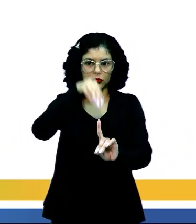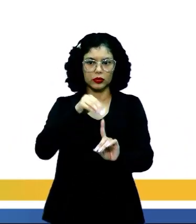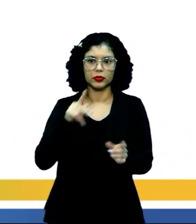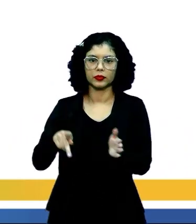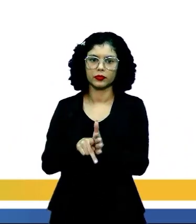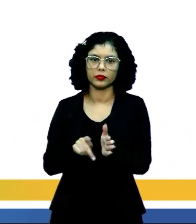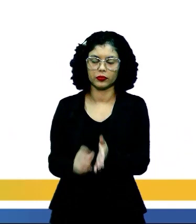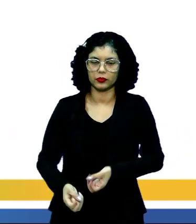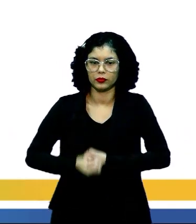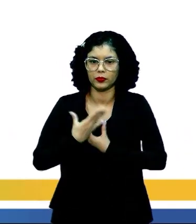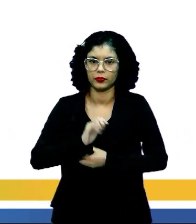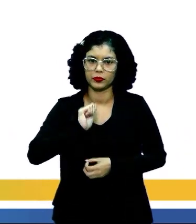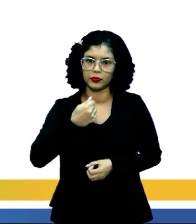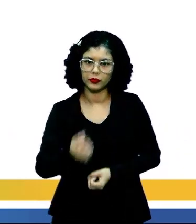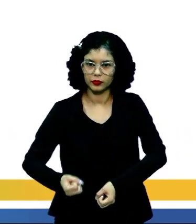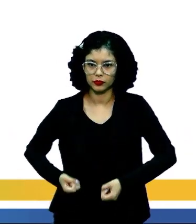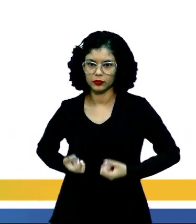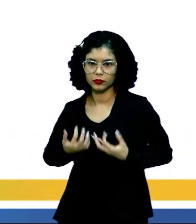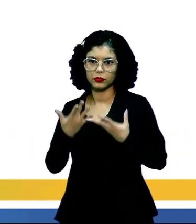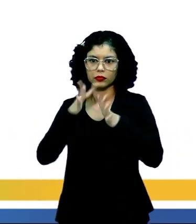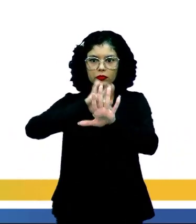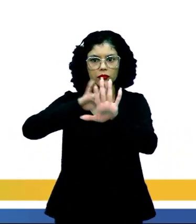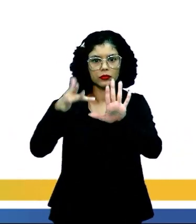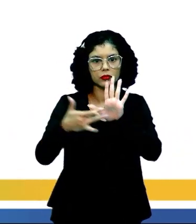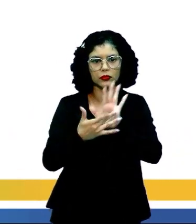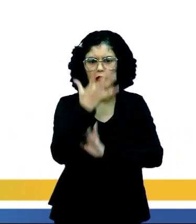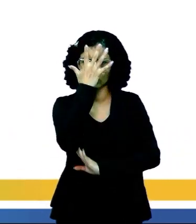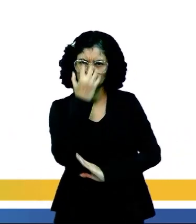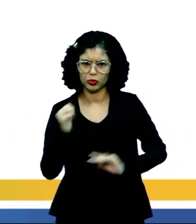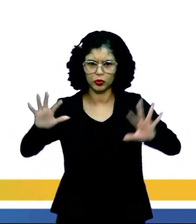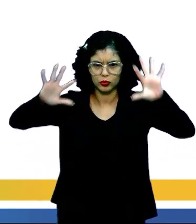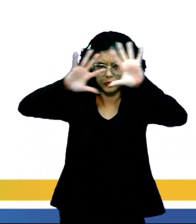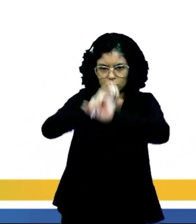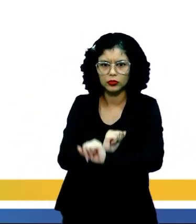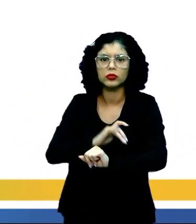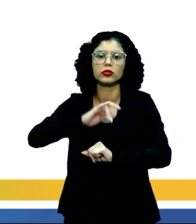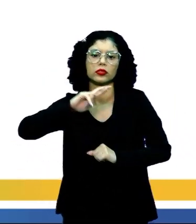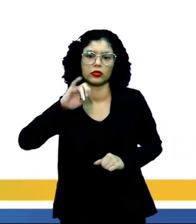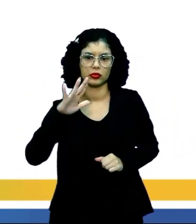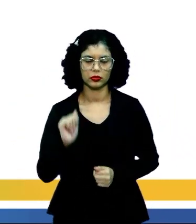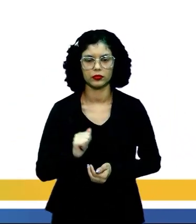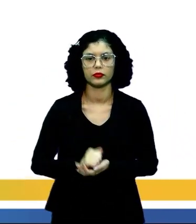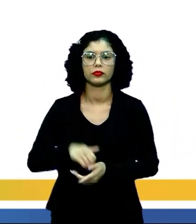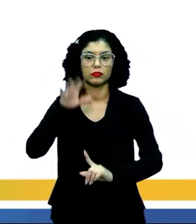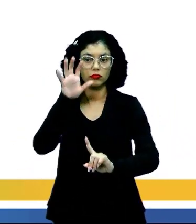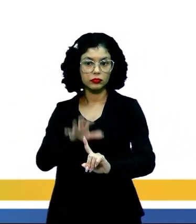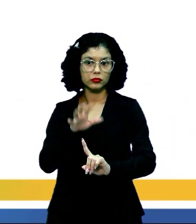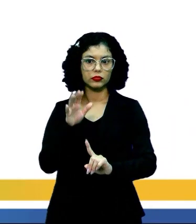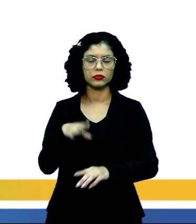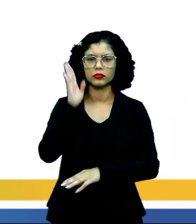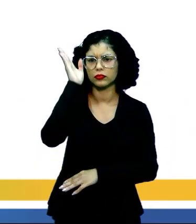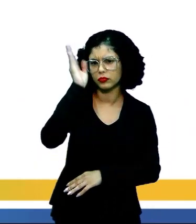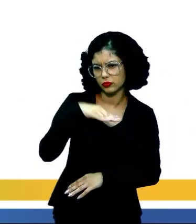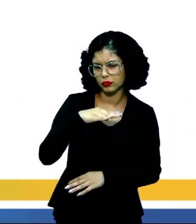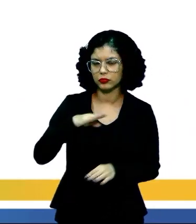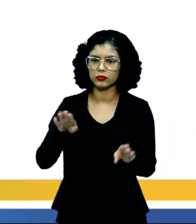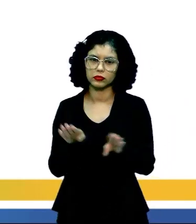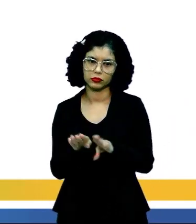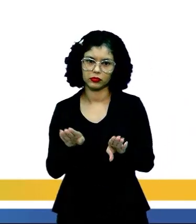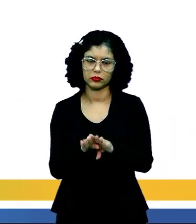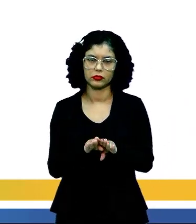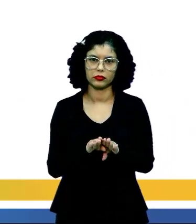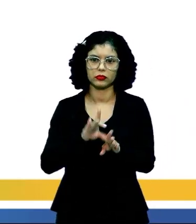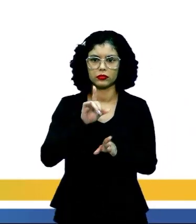poesia simbolista, manifesta em metáforas como monstro de escuridão e rutilância, e má